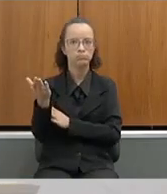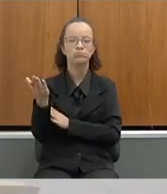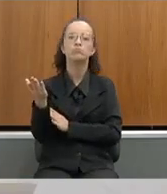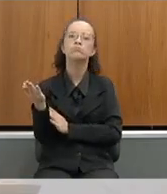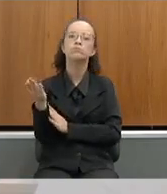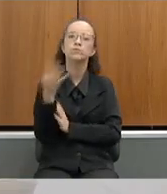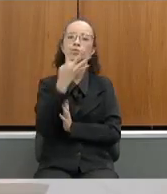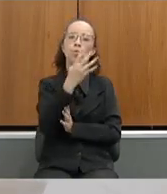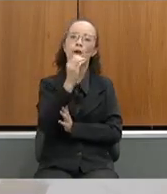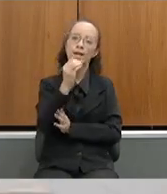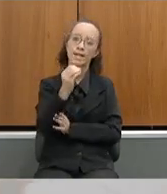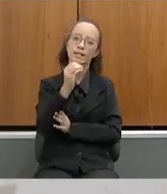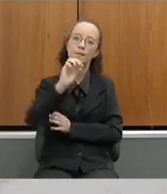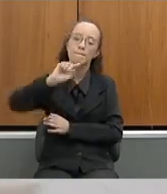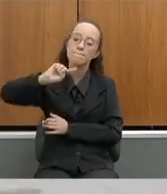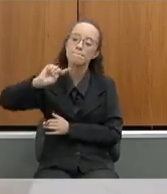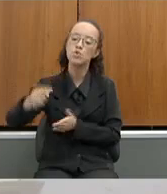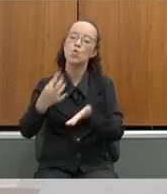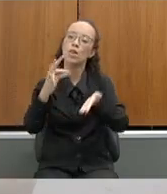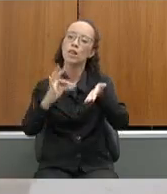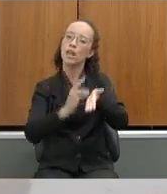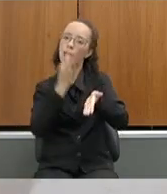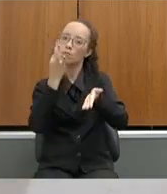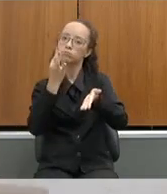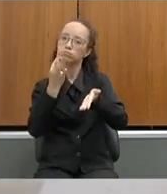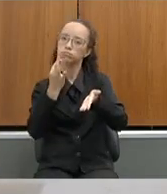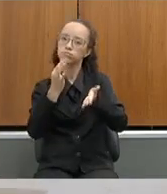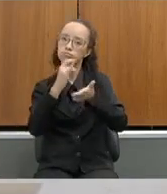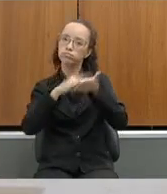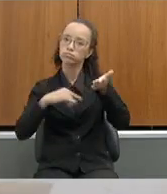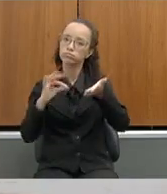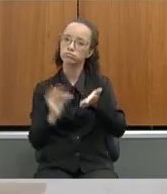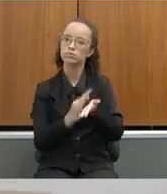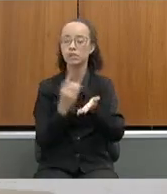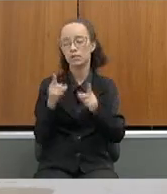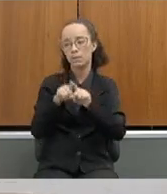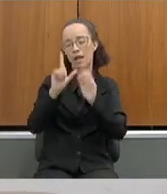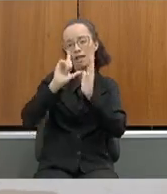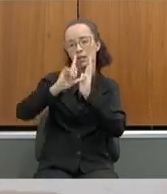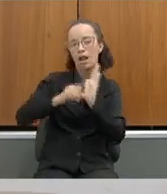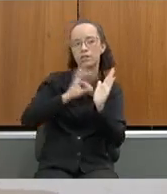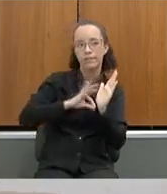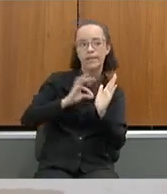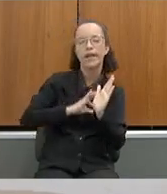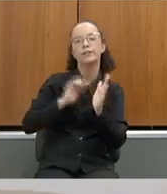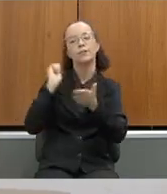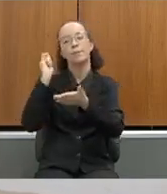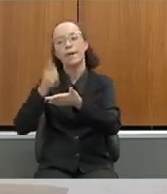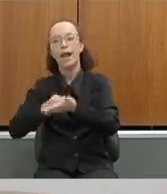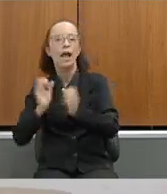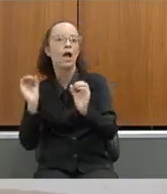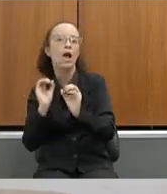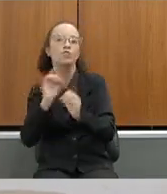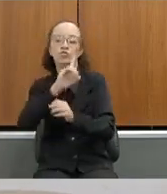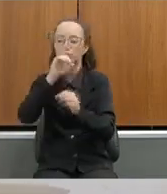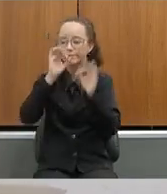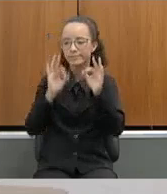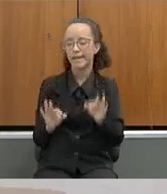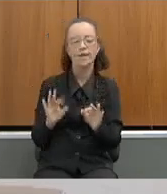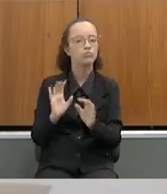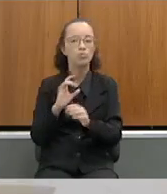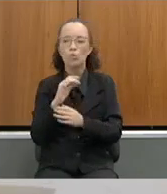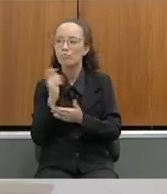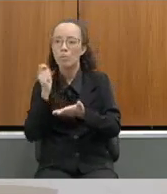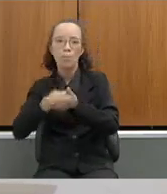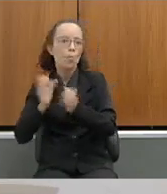questão dos 40 mil termos assinados, porque sobre a questão de atraso salarial, de não pagar na data certa, de